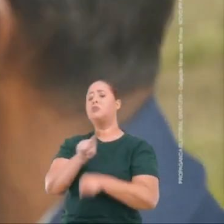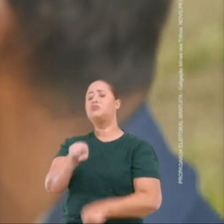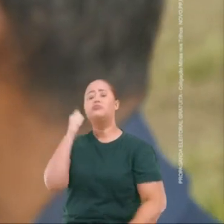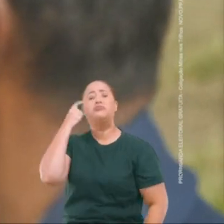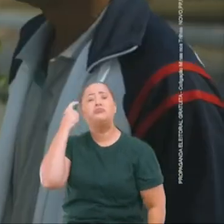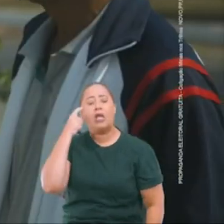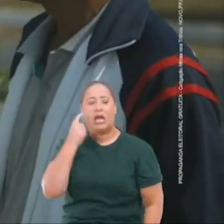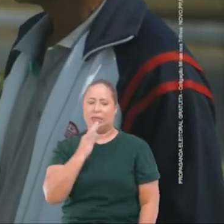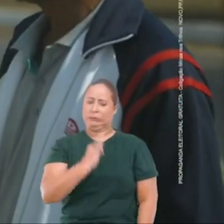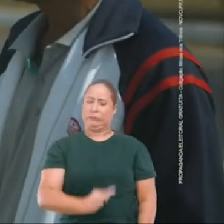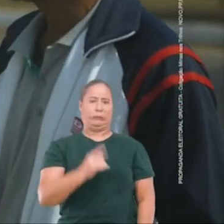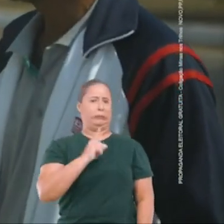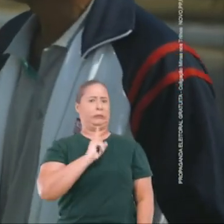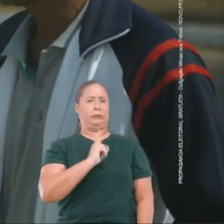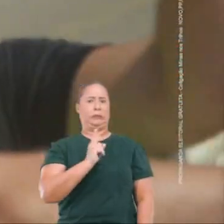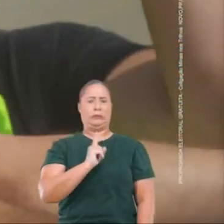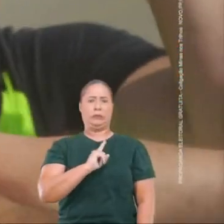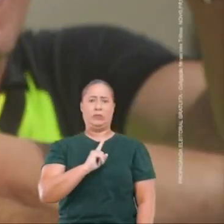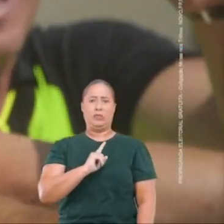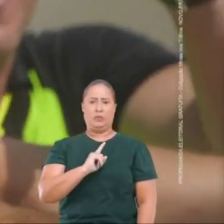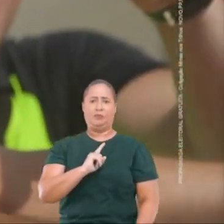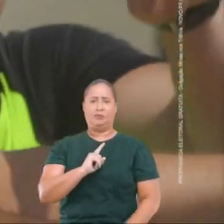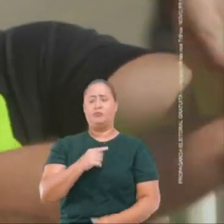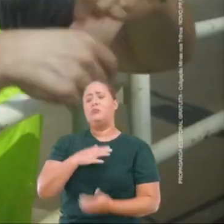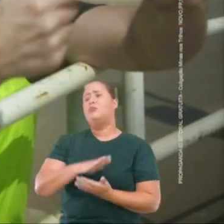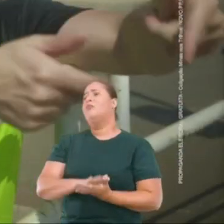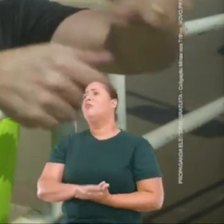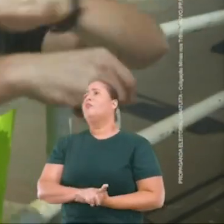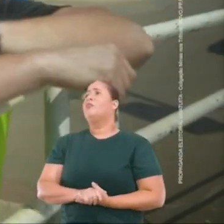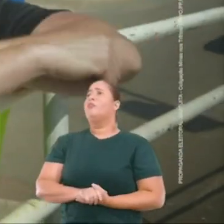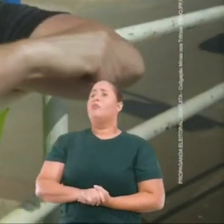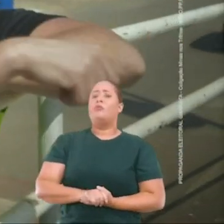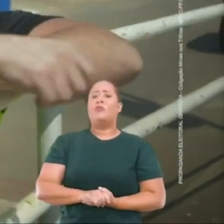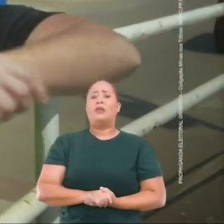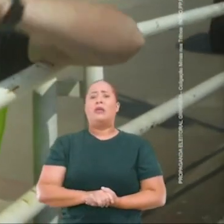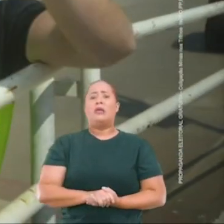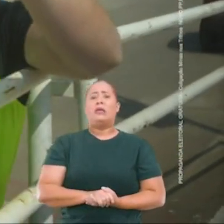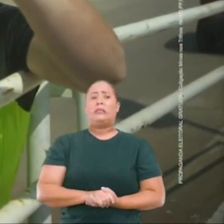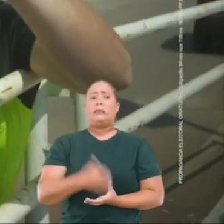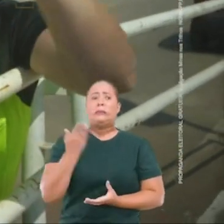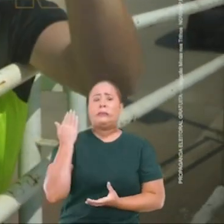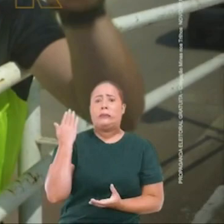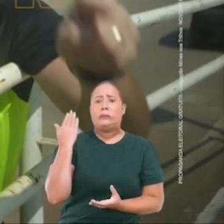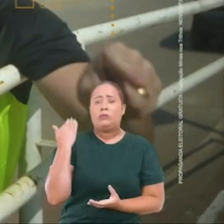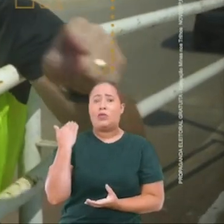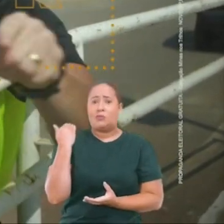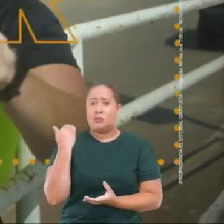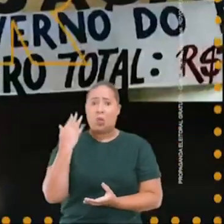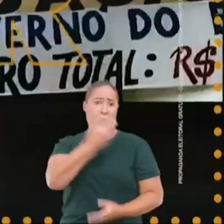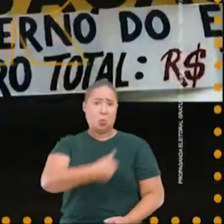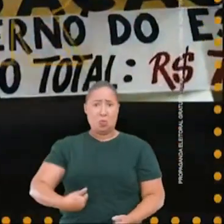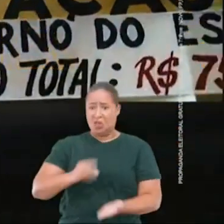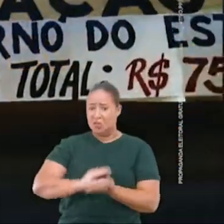uma faixa aí que o governo não estava repassando zero. Você não lembra disso? Vamos relembrar nesse exato momento? Sei. Chama o VAR.